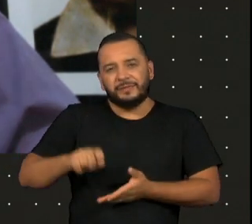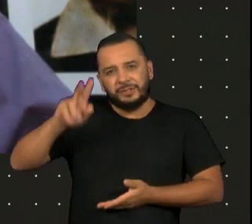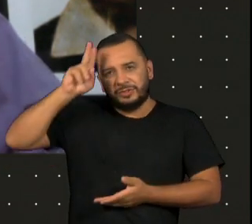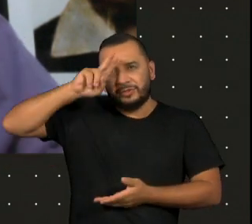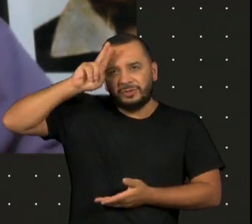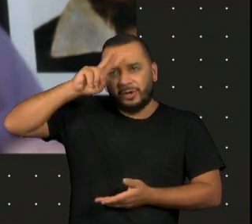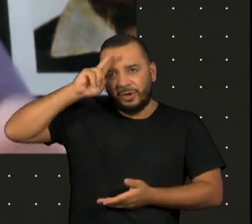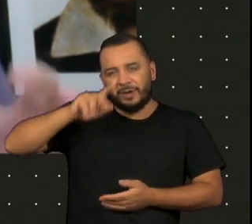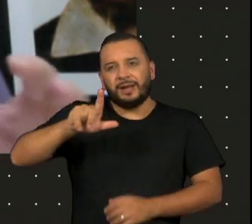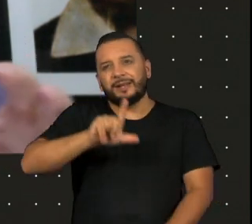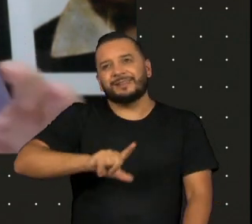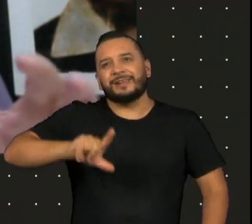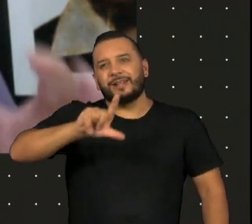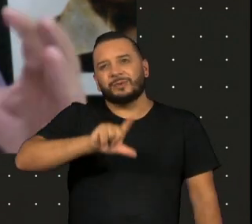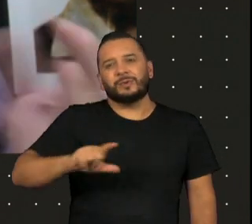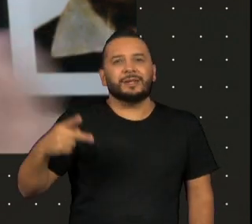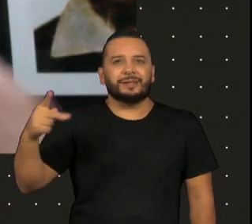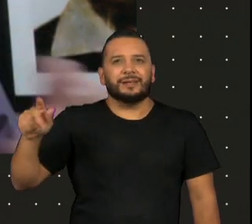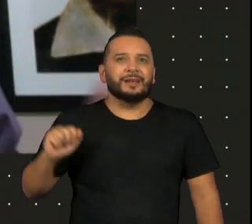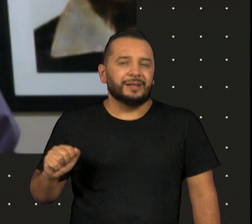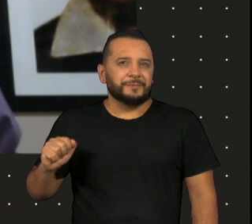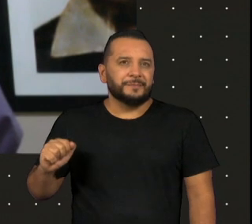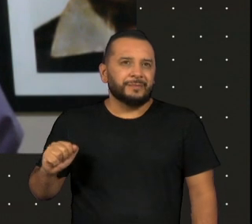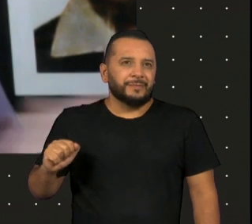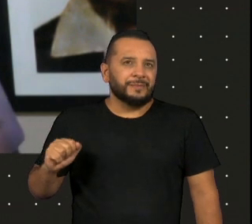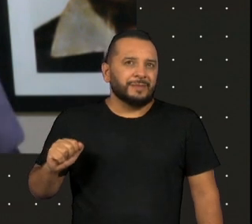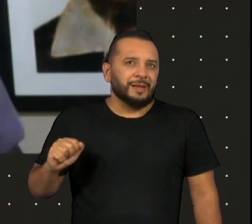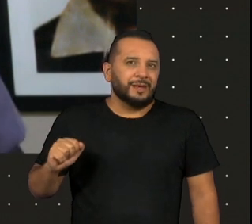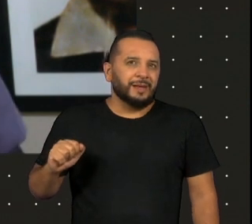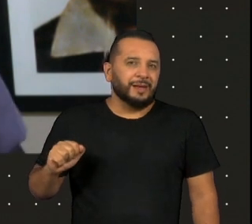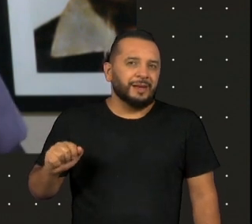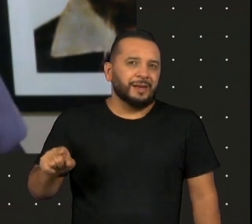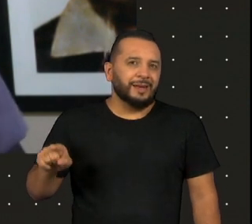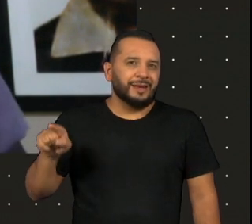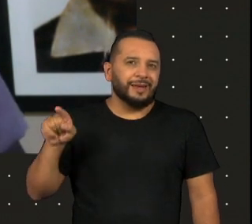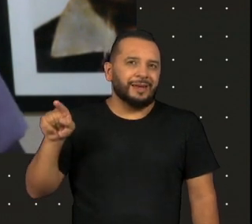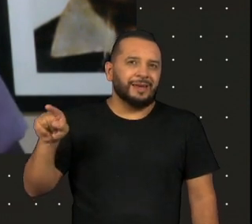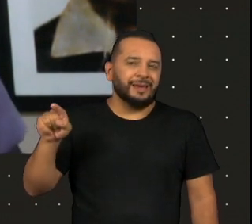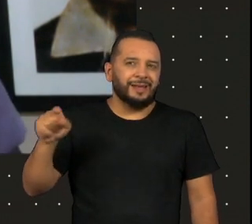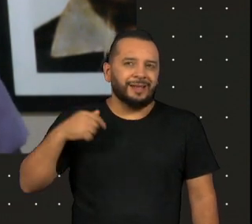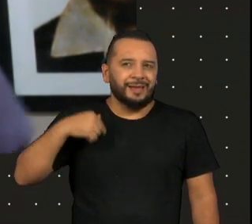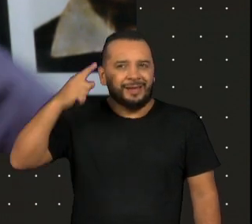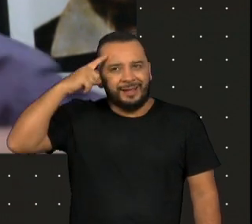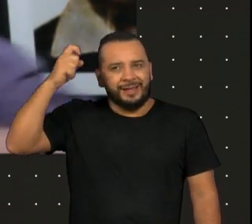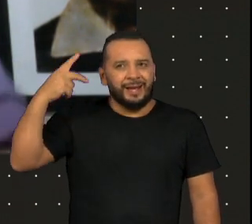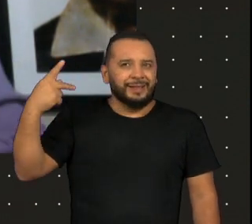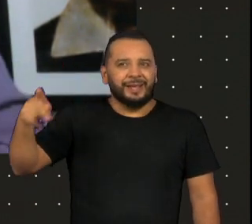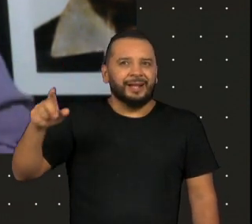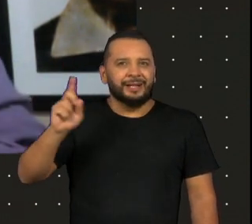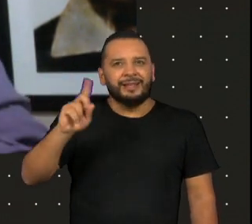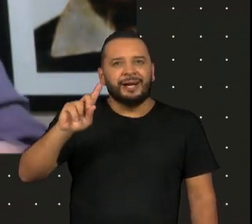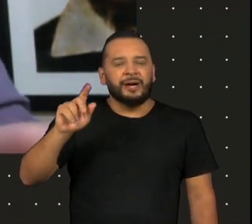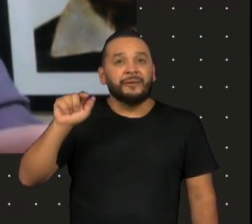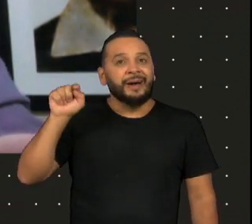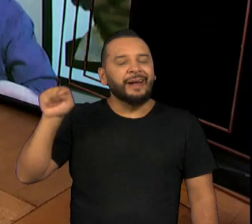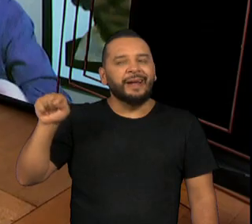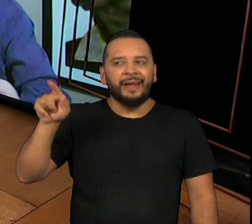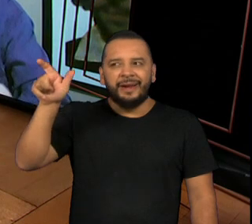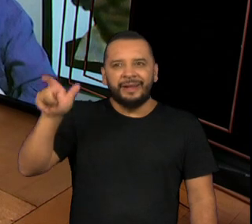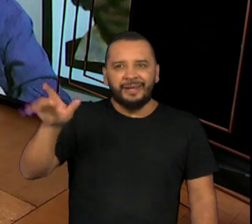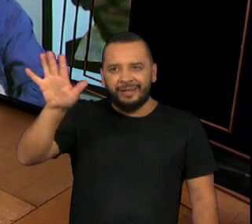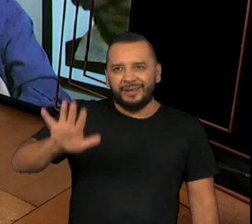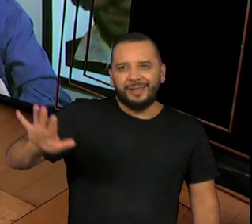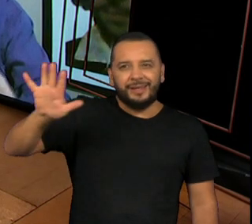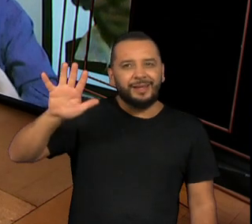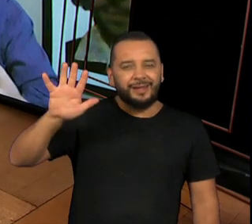literatura, ele não se limita, ele não é, ele não está passando a ideia dele, mas ele está revelando aquele ser humano de uma